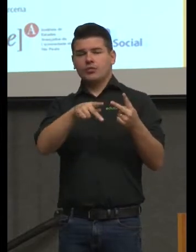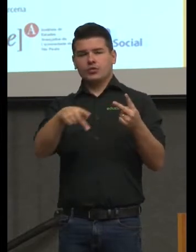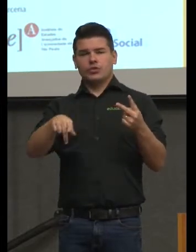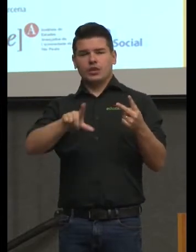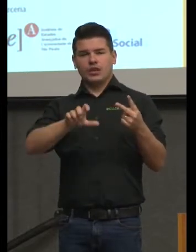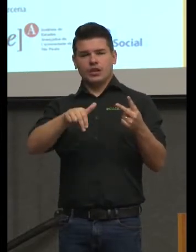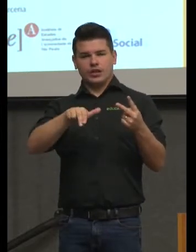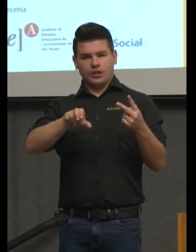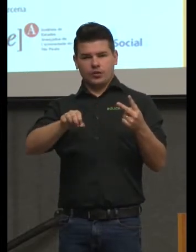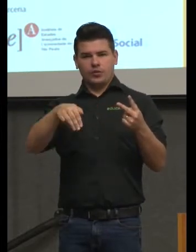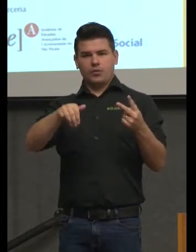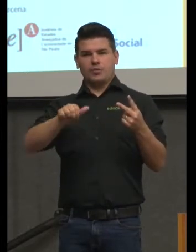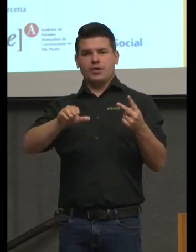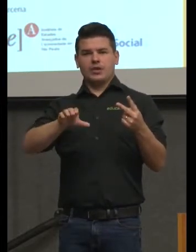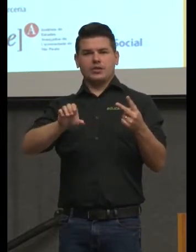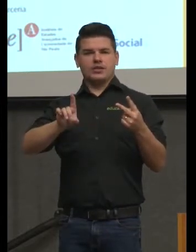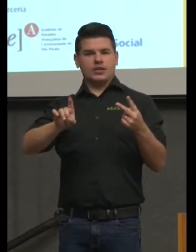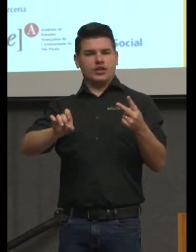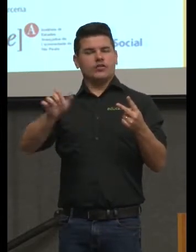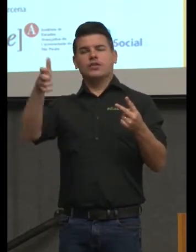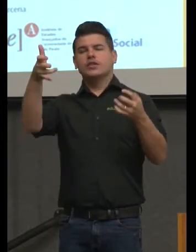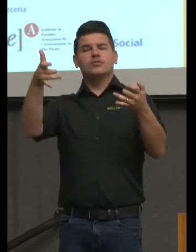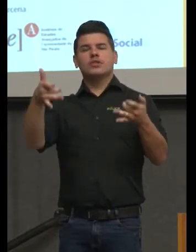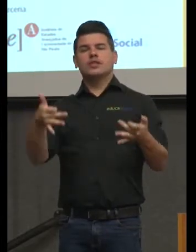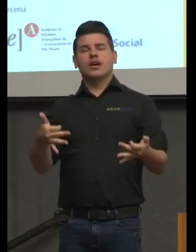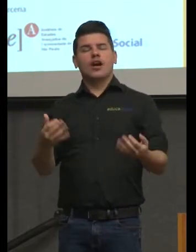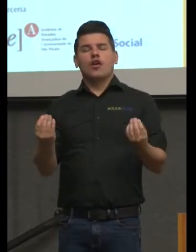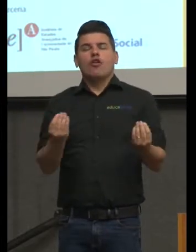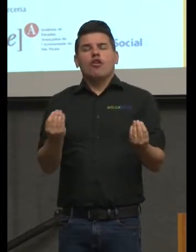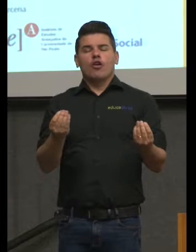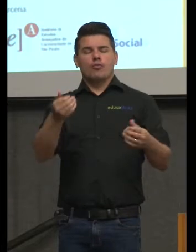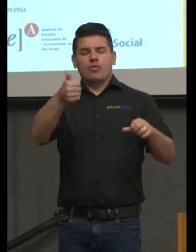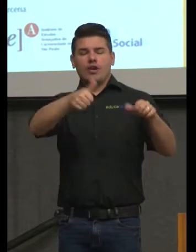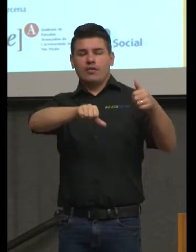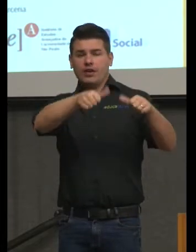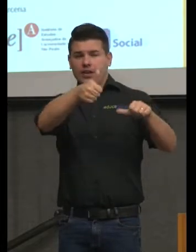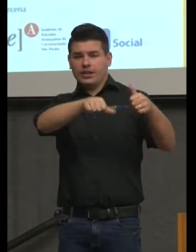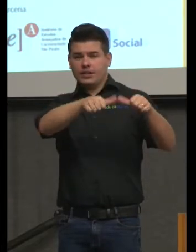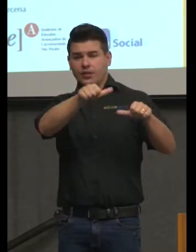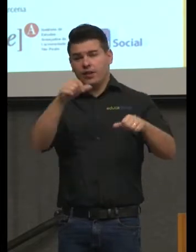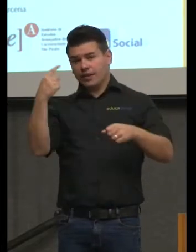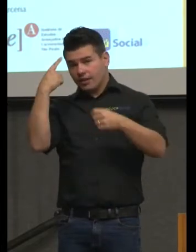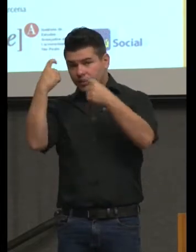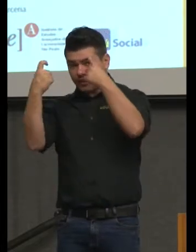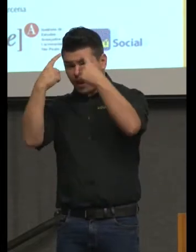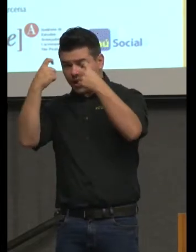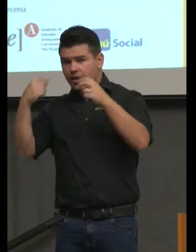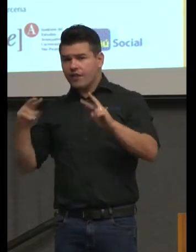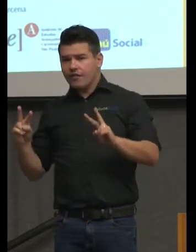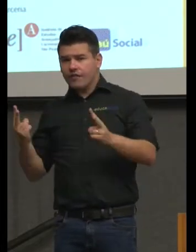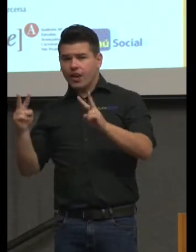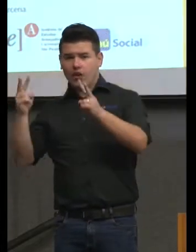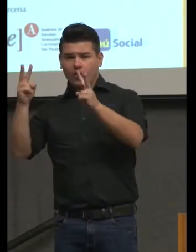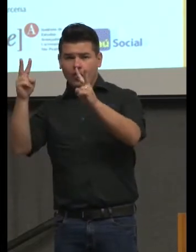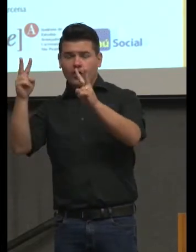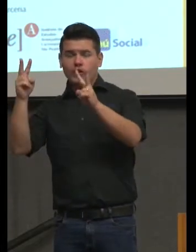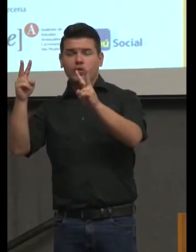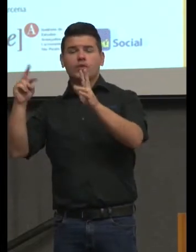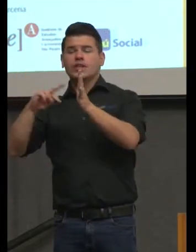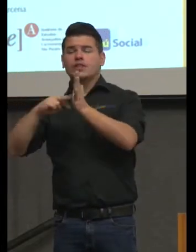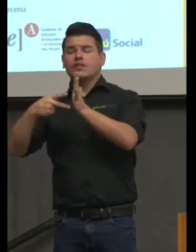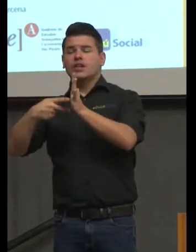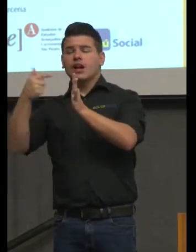Macedo, falando sobre avaliação, as ideias de medida e valor e o significado dos